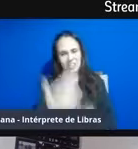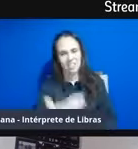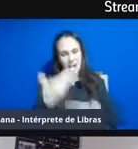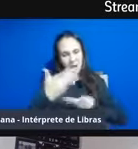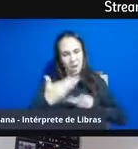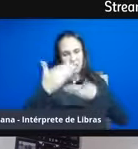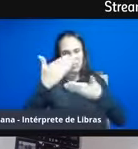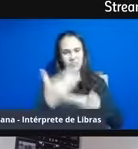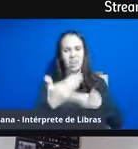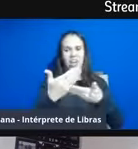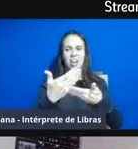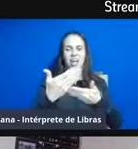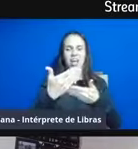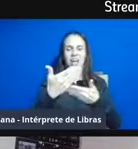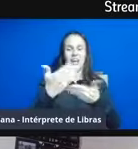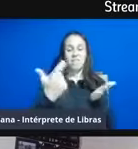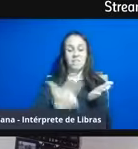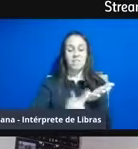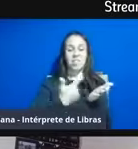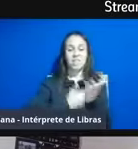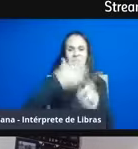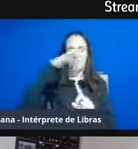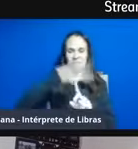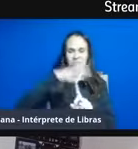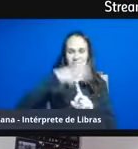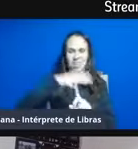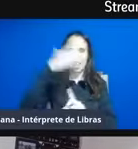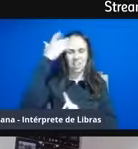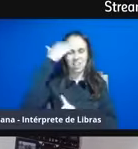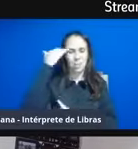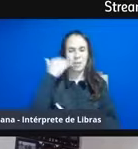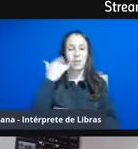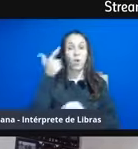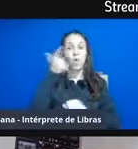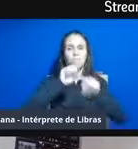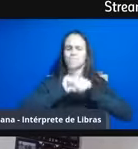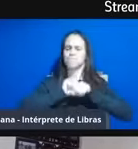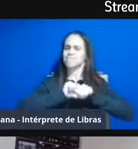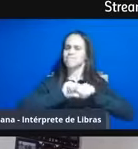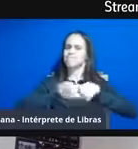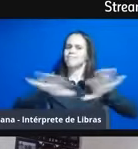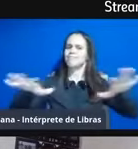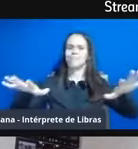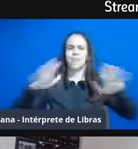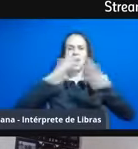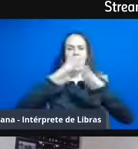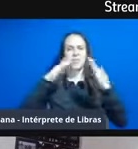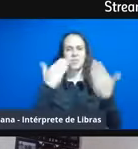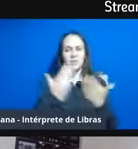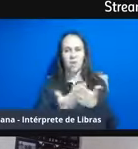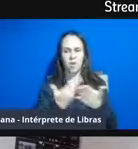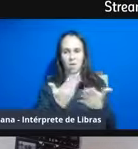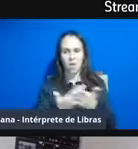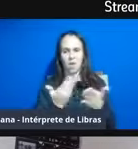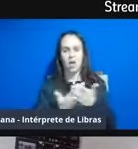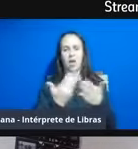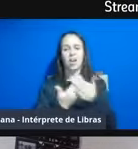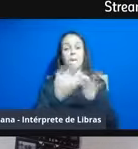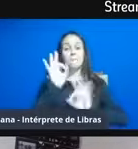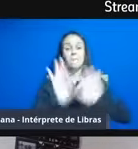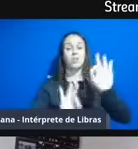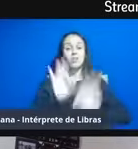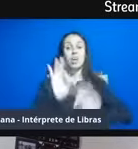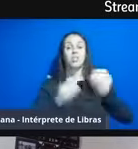Feira do Livro em poder estar divulgando junto aos professores e às escolas o projeto, né, que nasceu, que a gente vai contar um